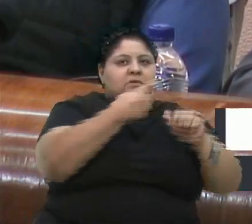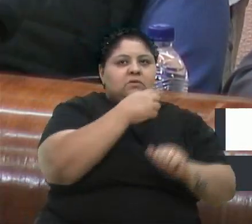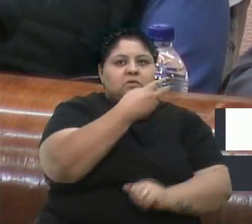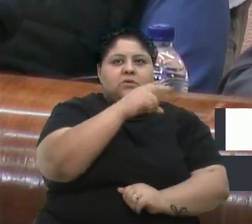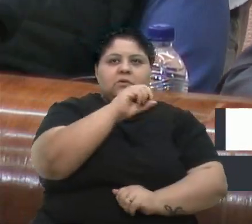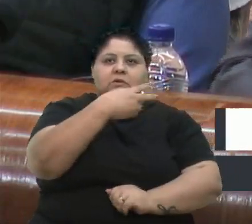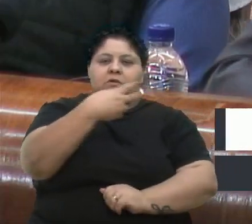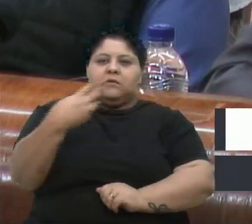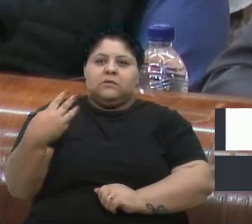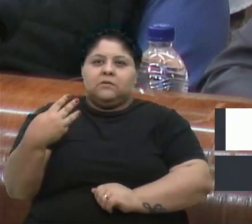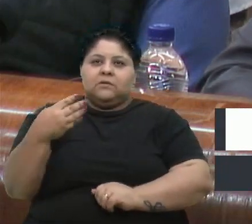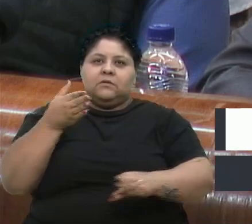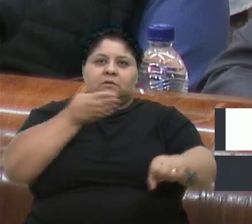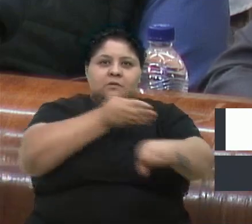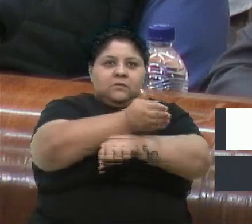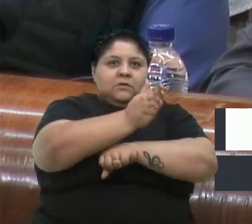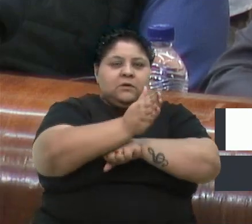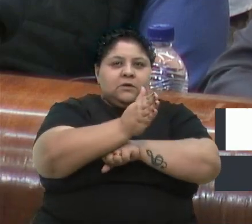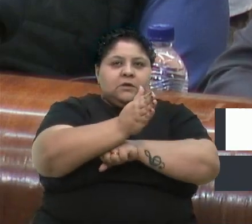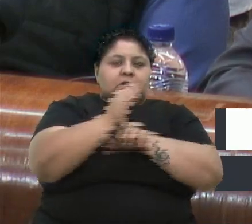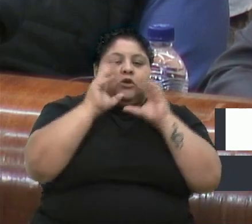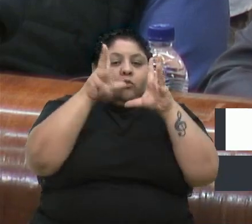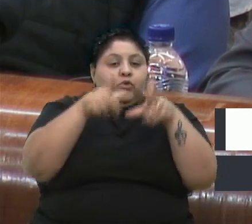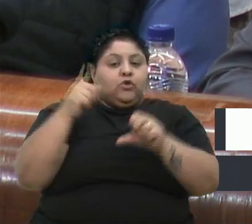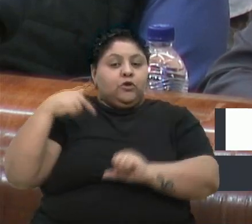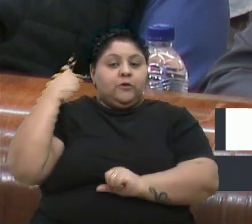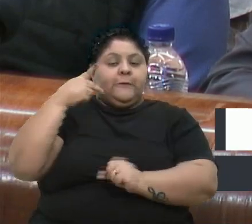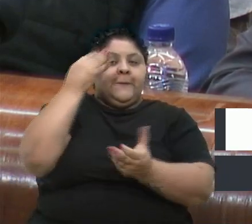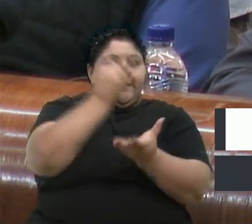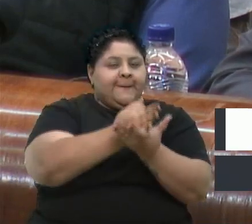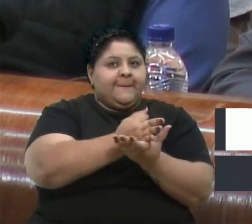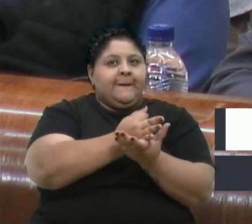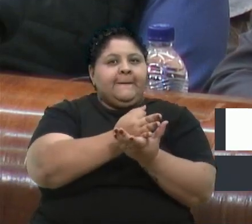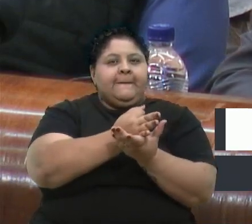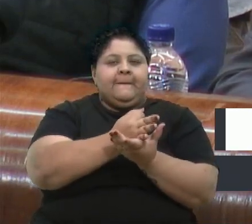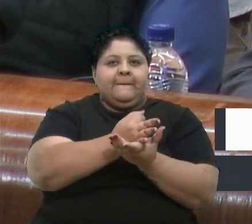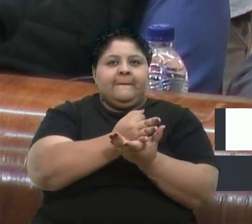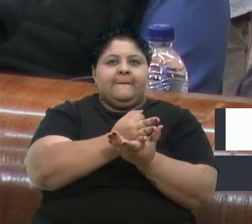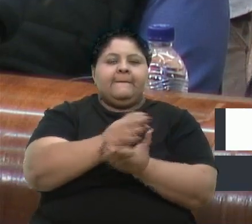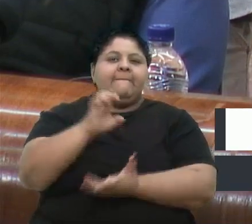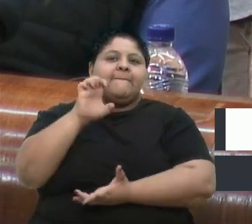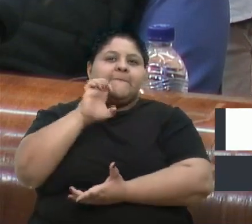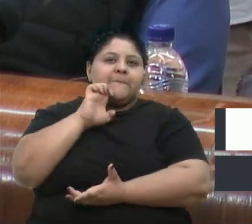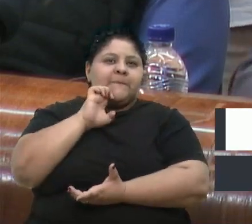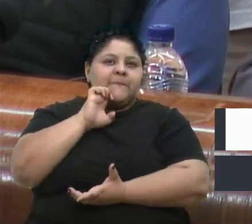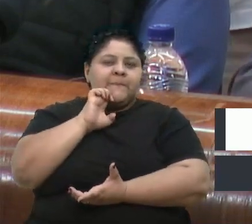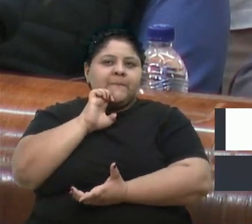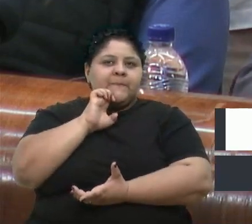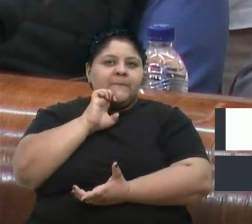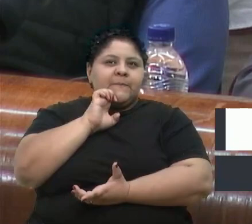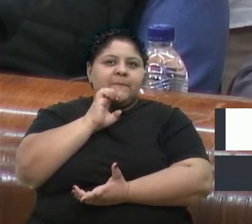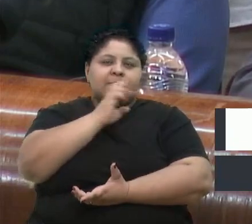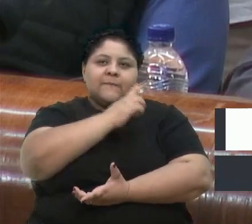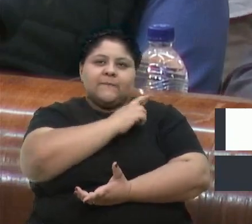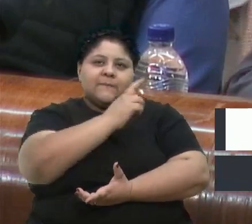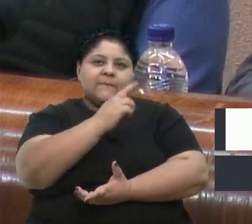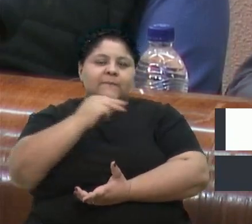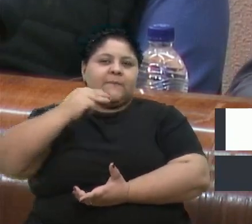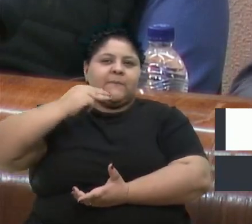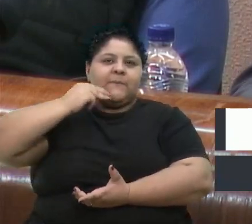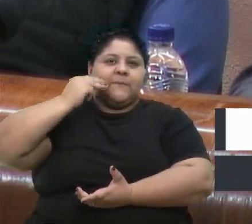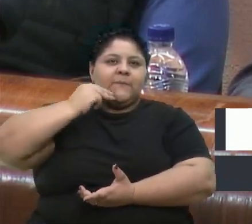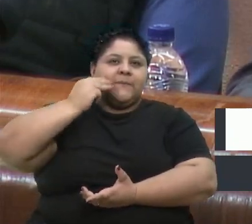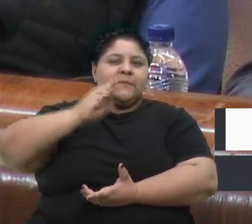foi aprovada por unanimidade, com ausência de Estela Ballardin e representação Marisol Santos.